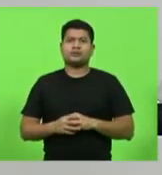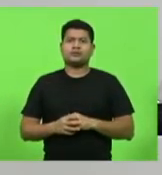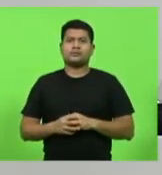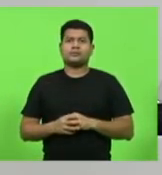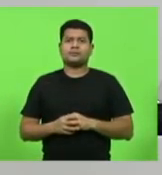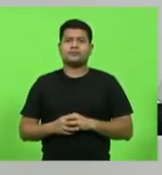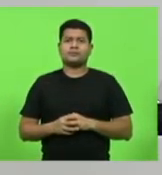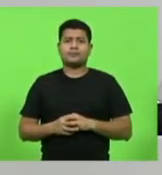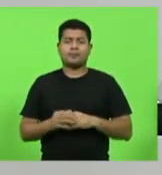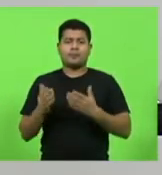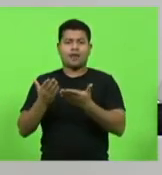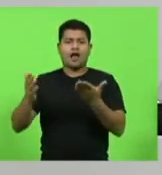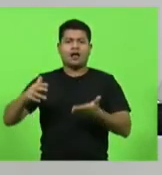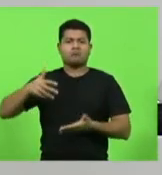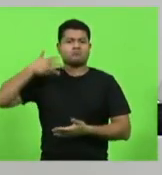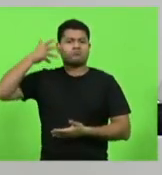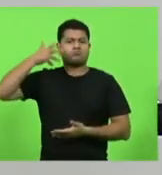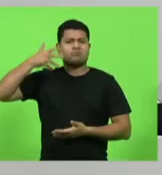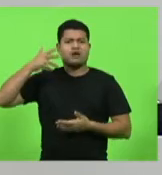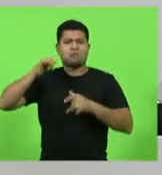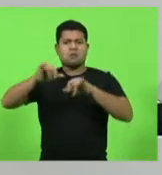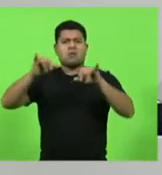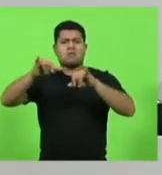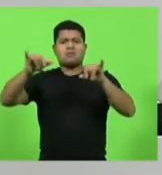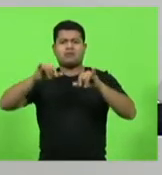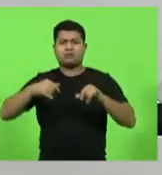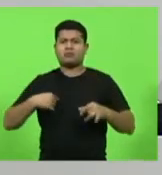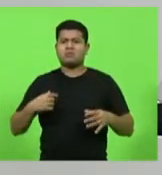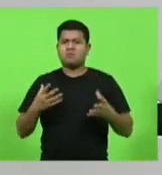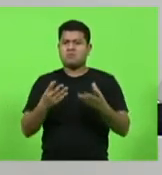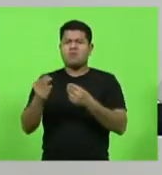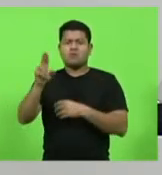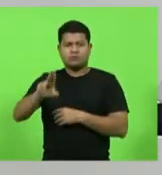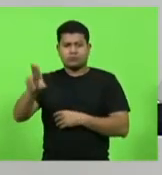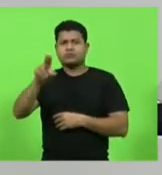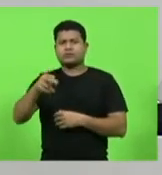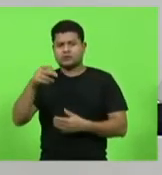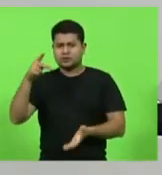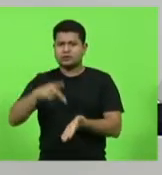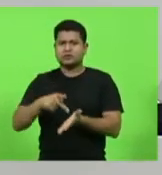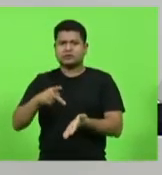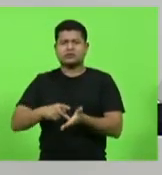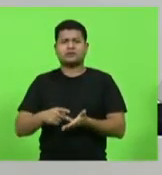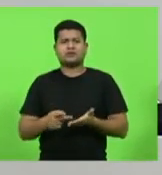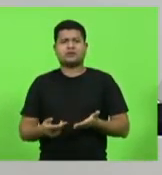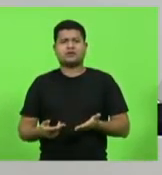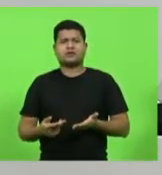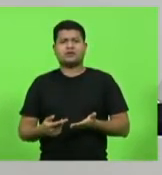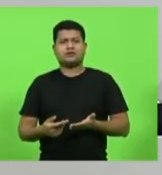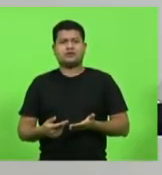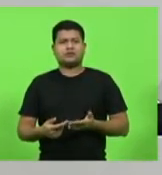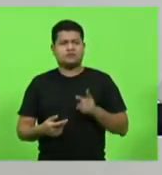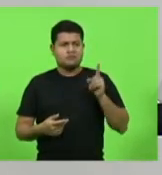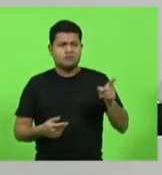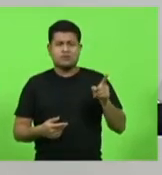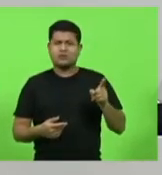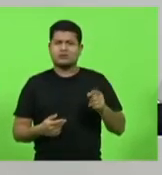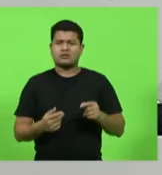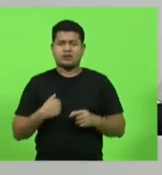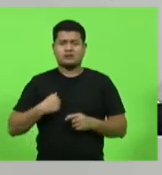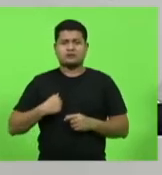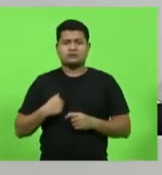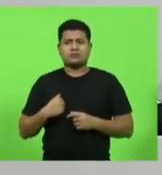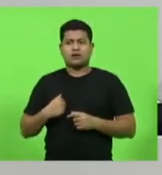Essas declarações aí, elas vão ser largamente utilizadas. Até que em fio, o se revelou, mostrou sua